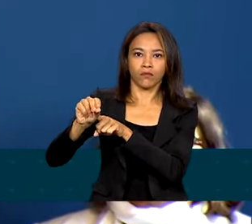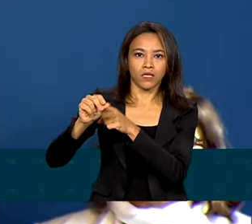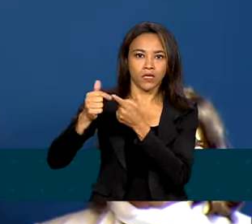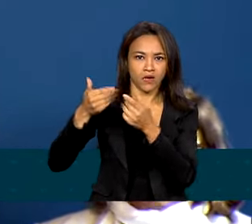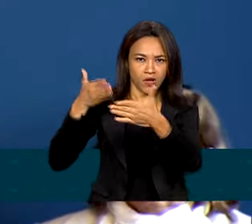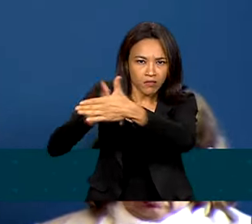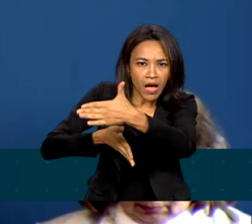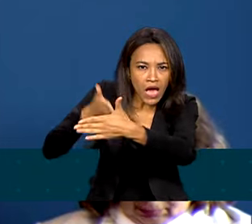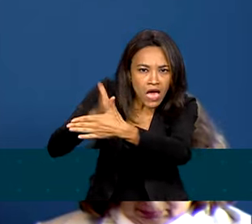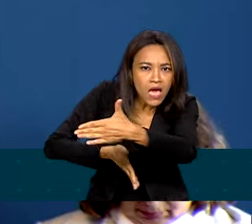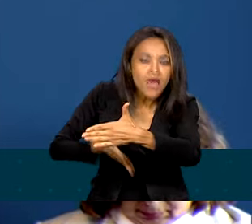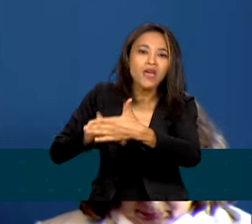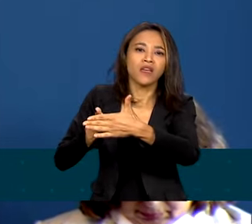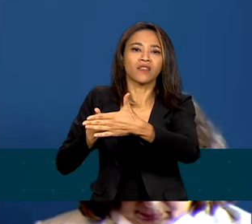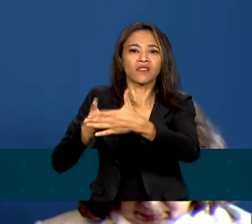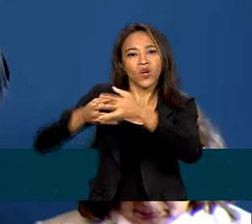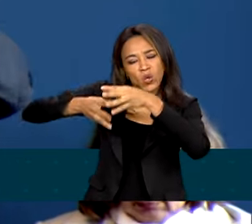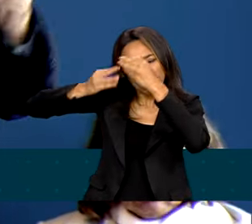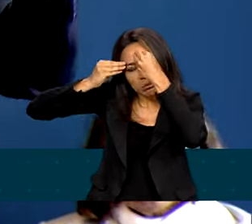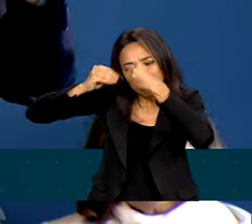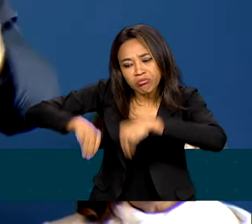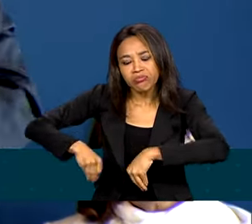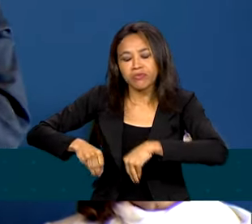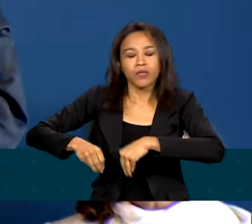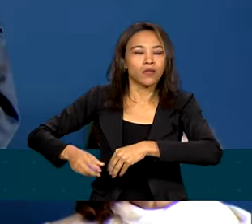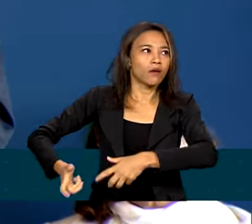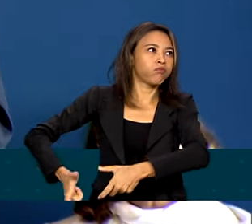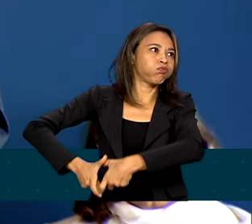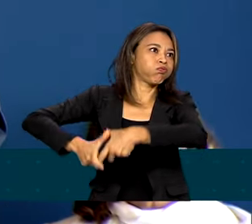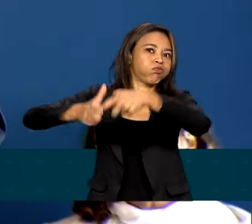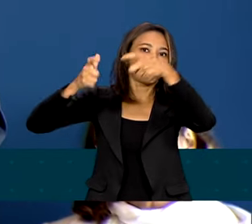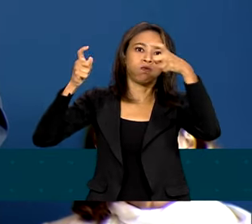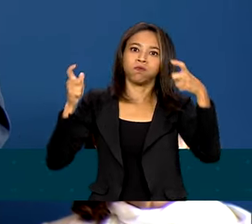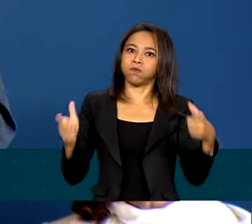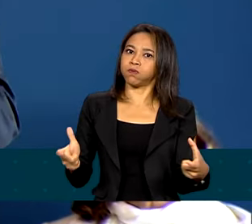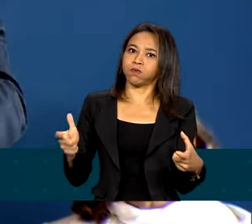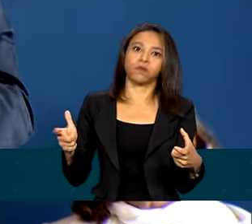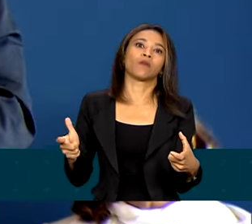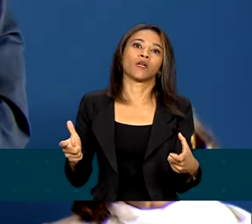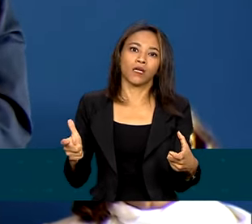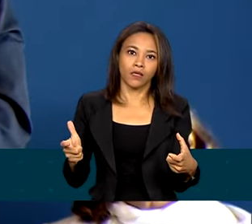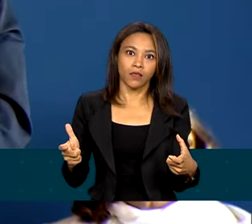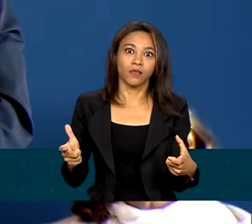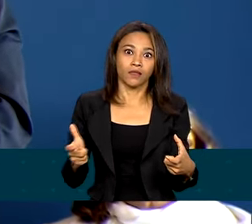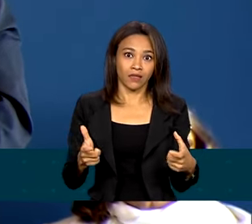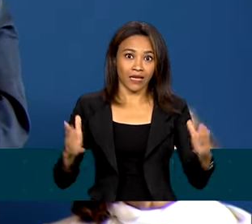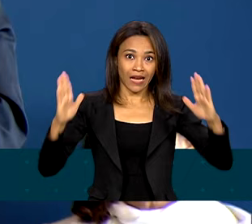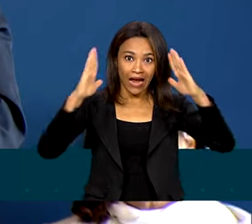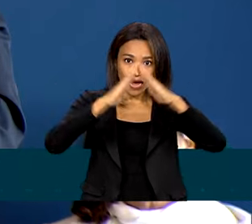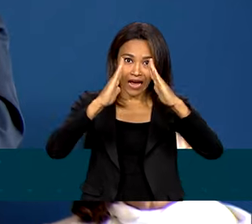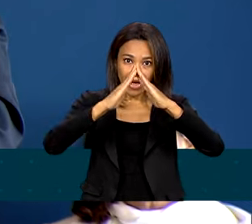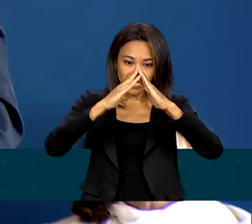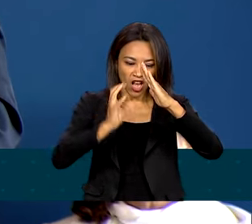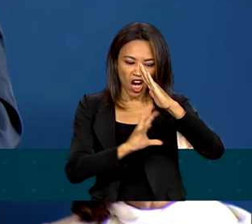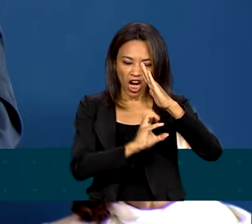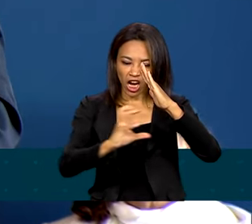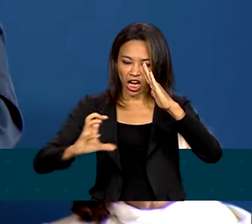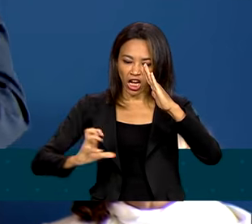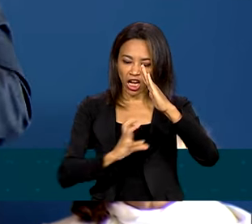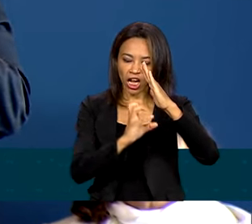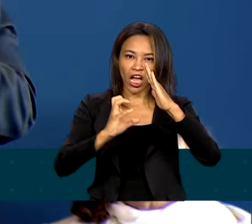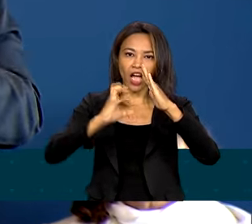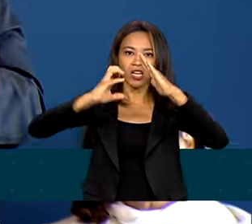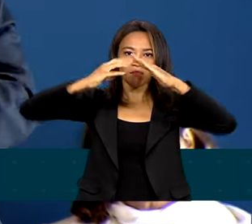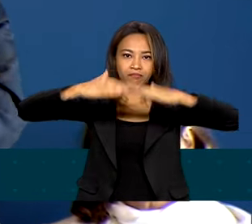barreiras, os desestímulos são muito grandes. Casa dividida cai, é bíblico.